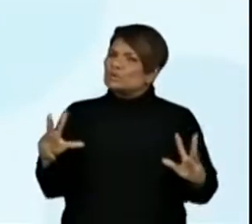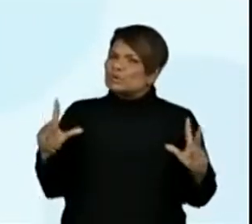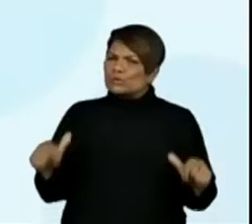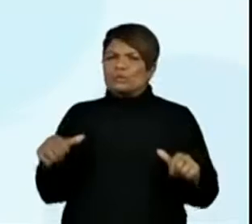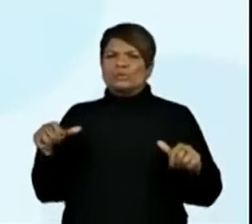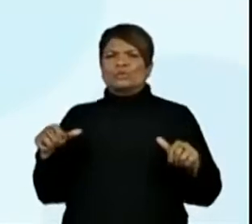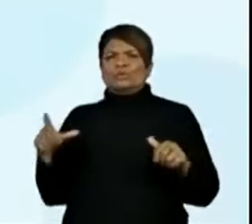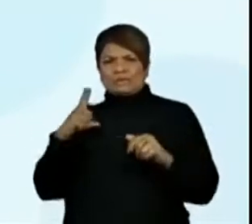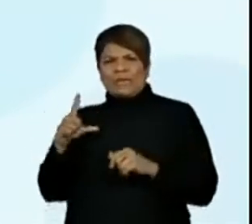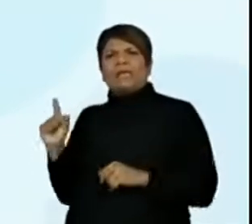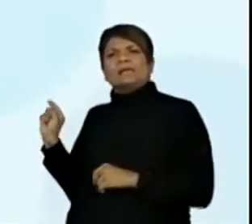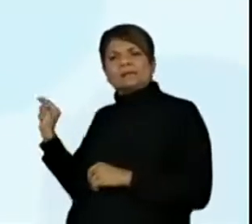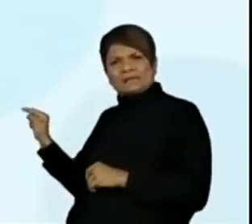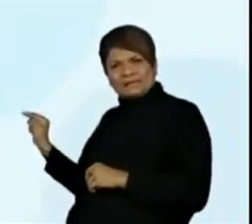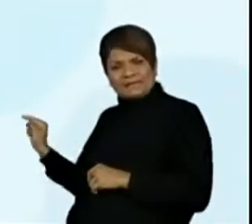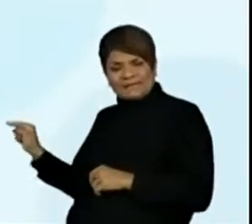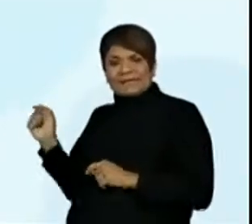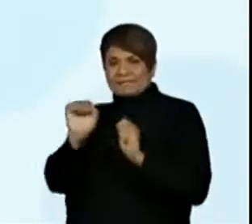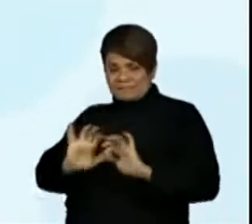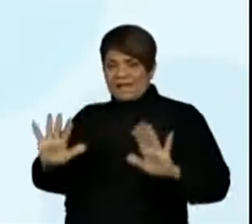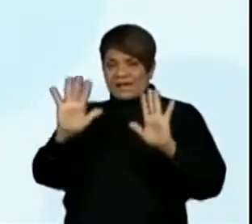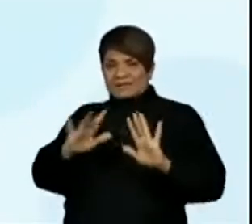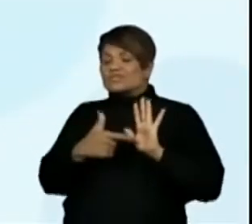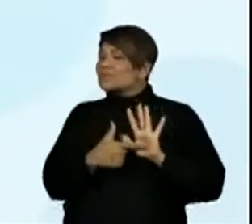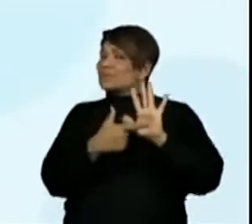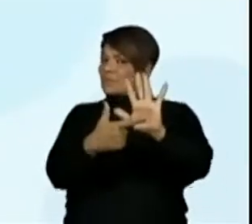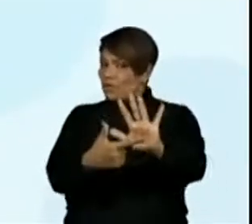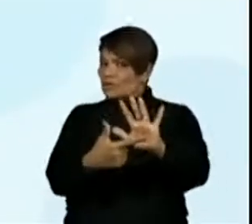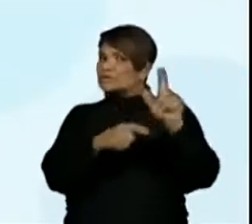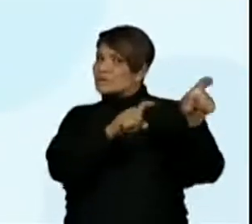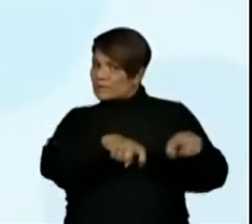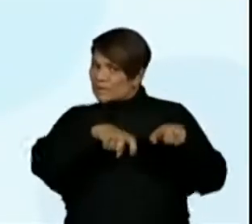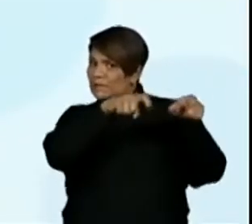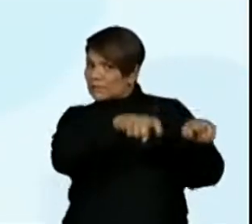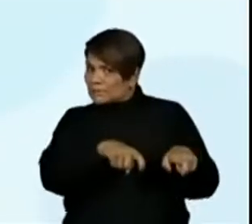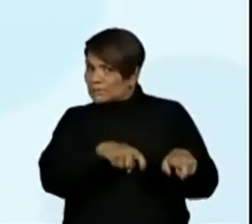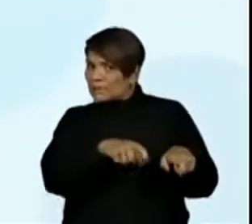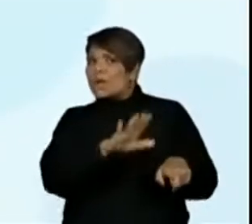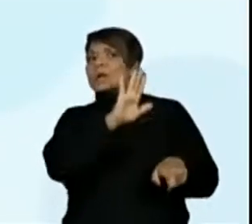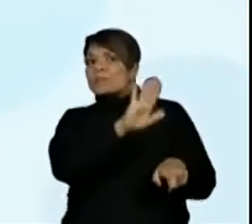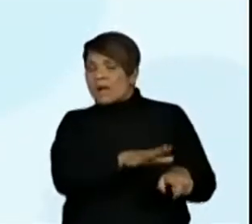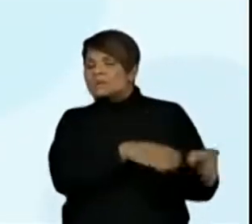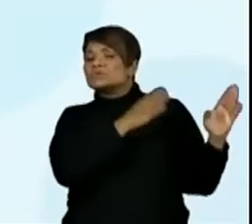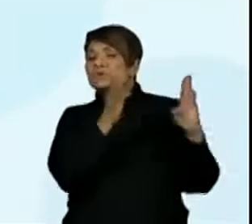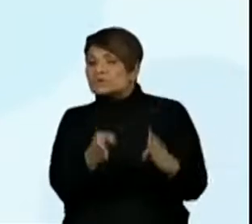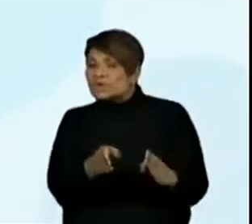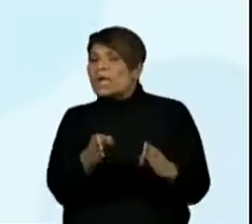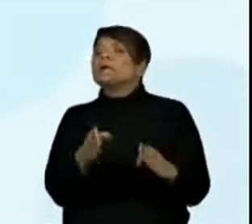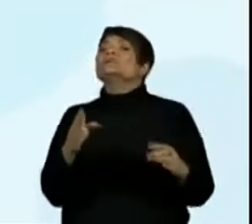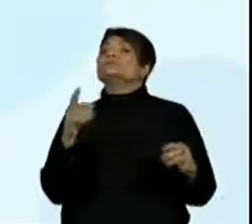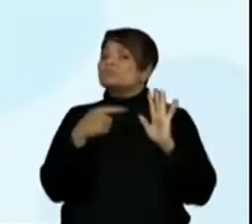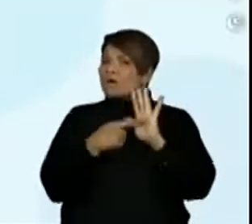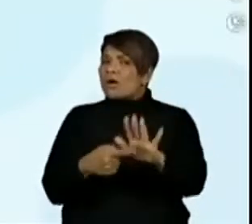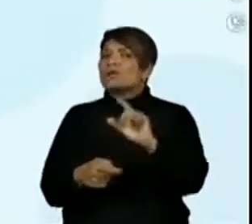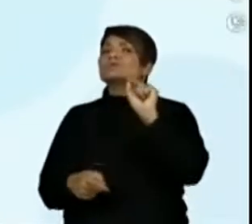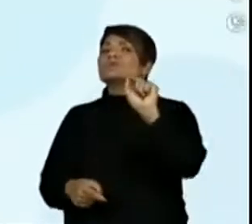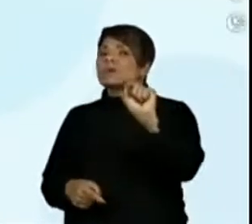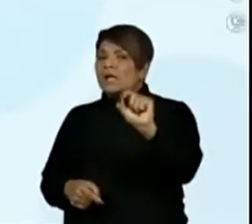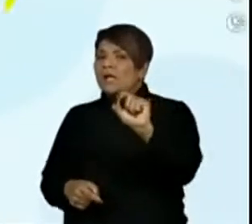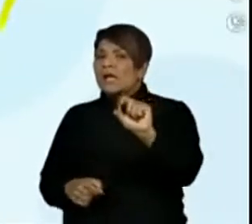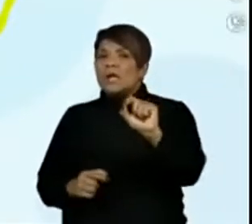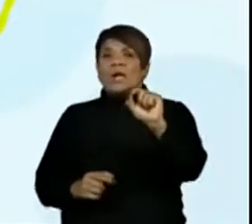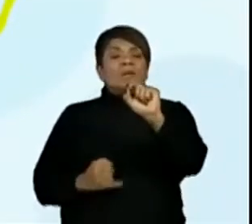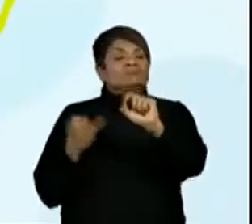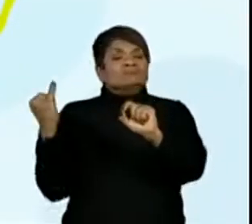que está nessa imagem, ela está mostrando o campo, mas também está mostrando uma coisa muito